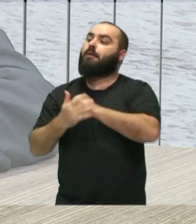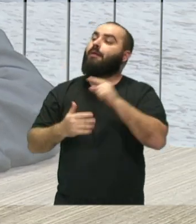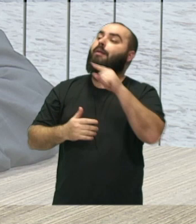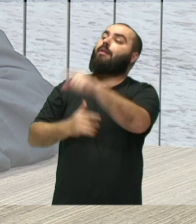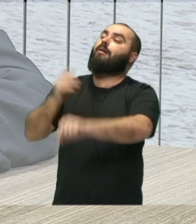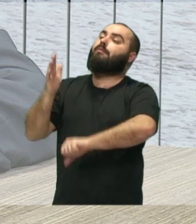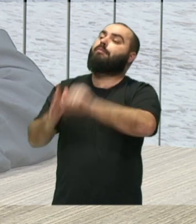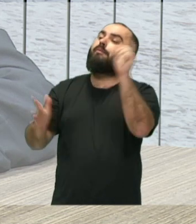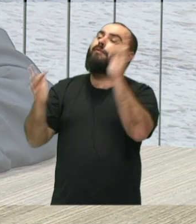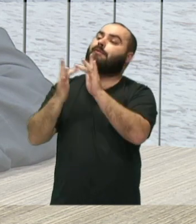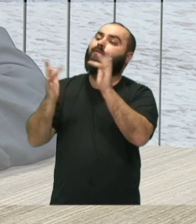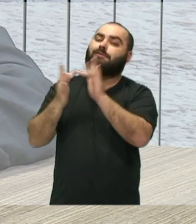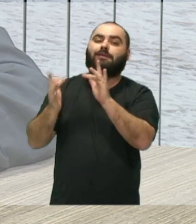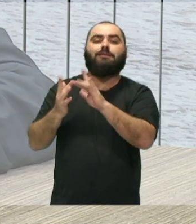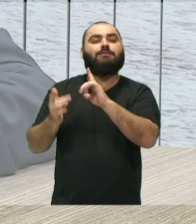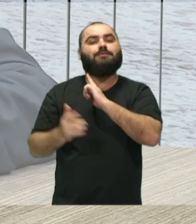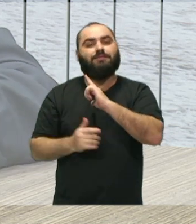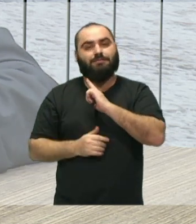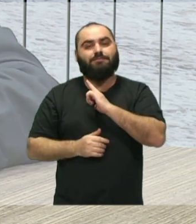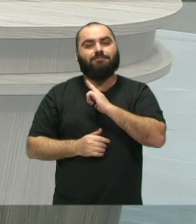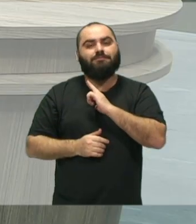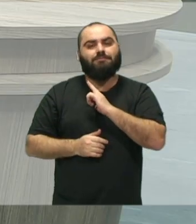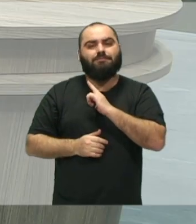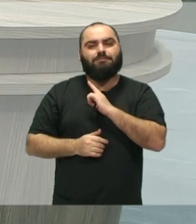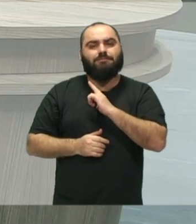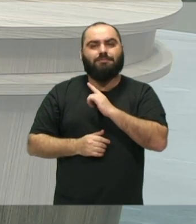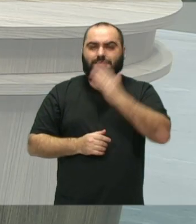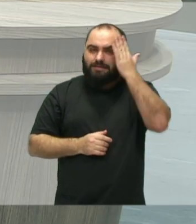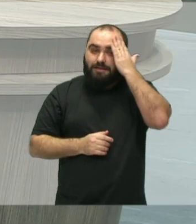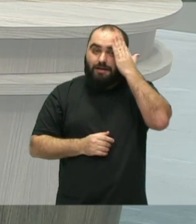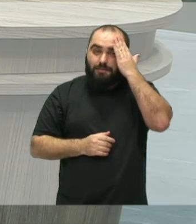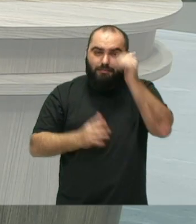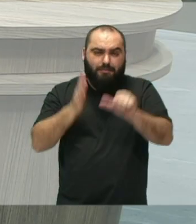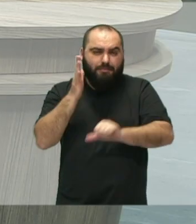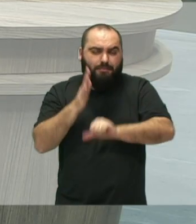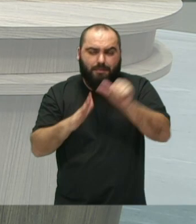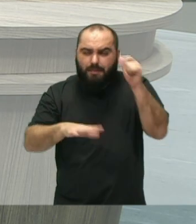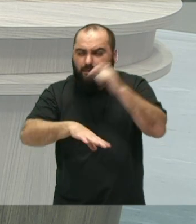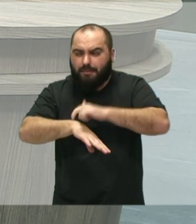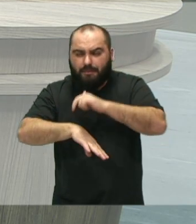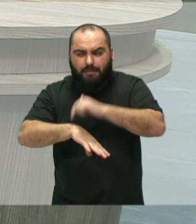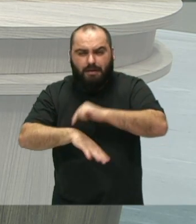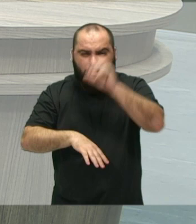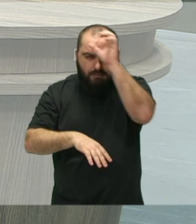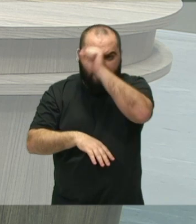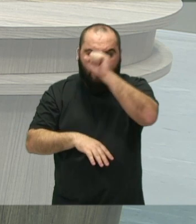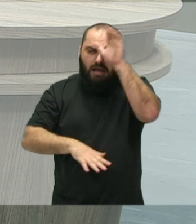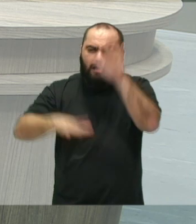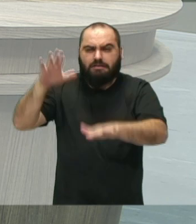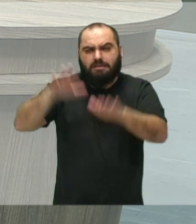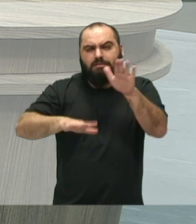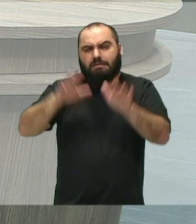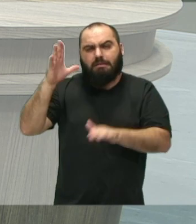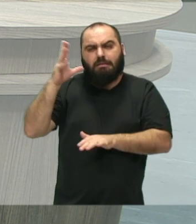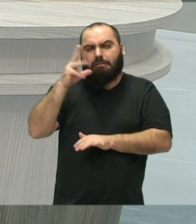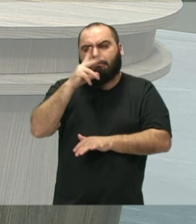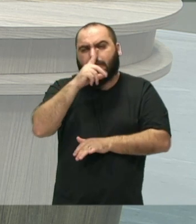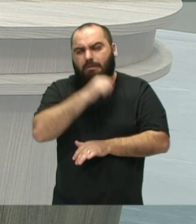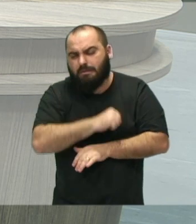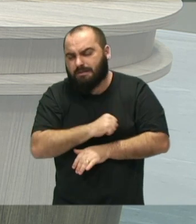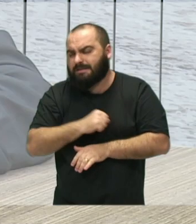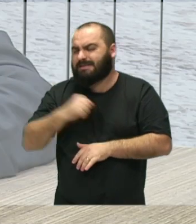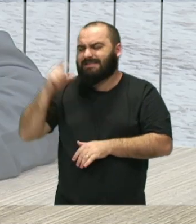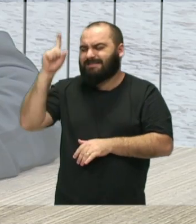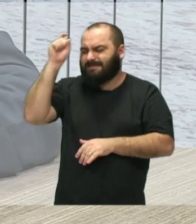com o instrumento, que é aquele primeiro processo, né, que às vezes é um pouco mais demorado, pouco mais doloroso de